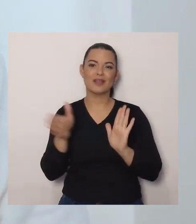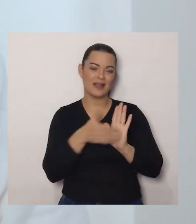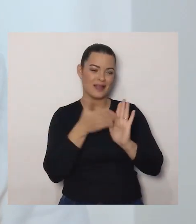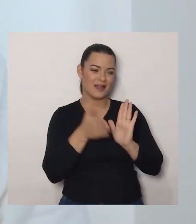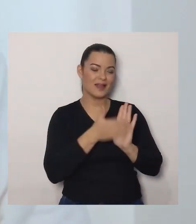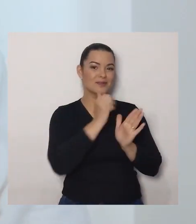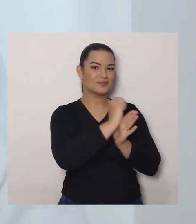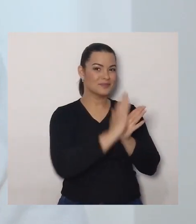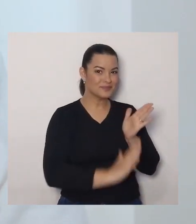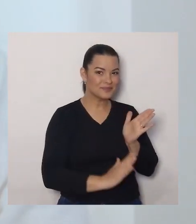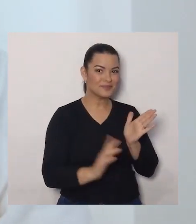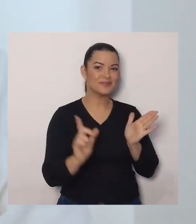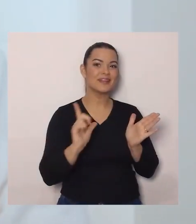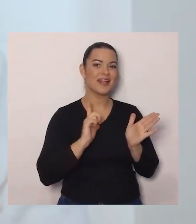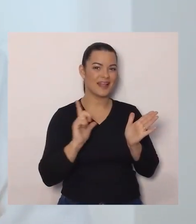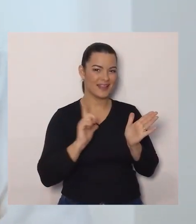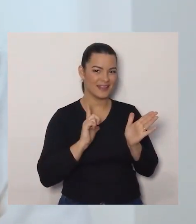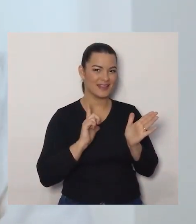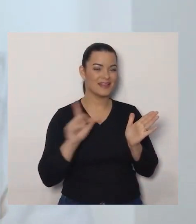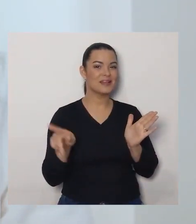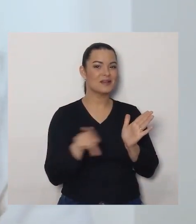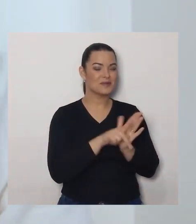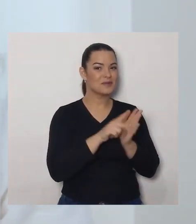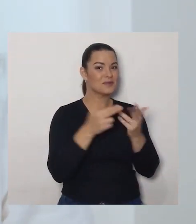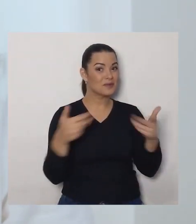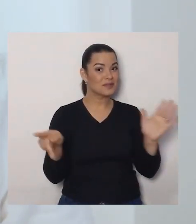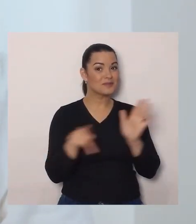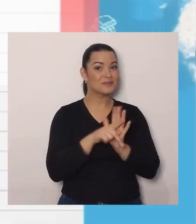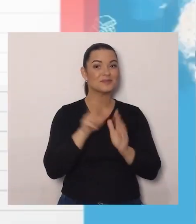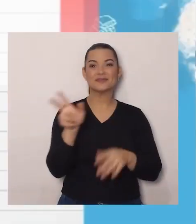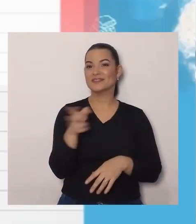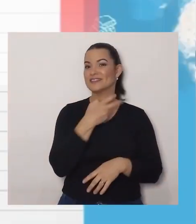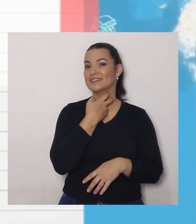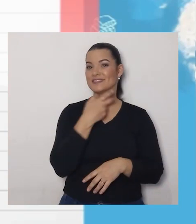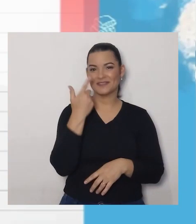disso, Vamos a ela, A proposta do dia!